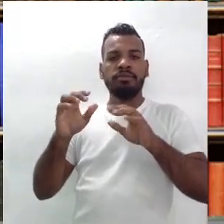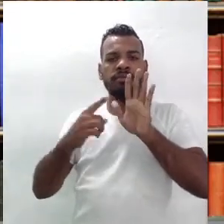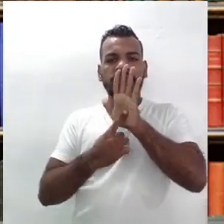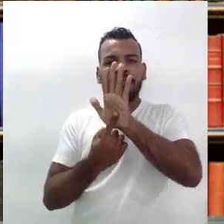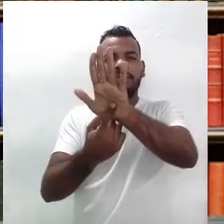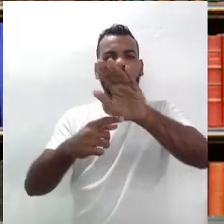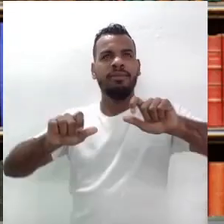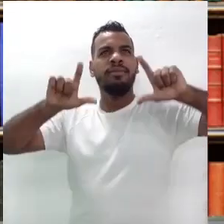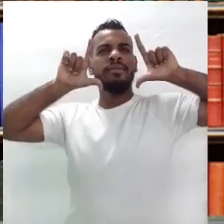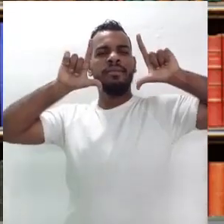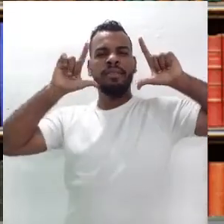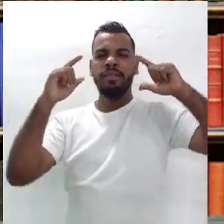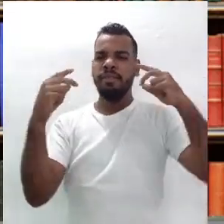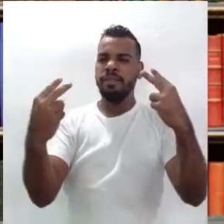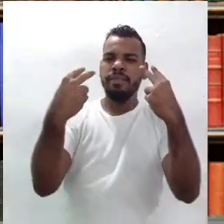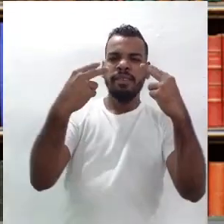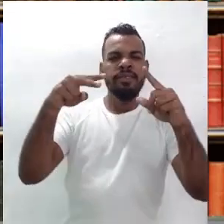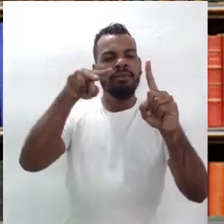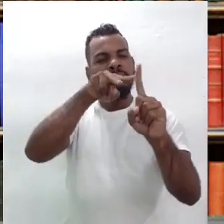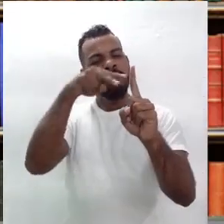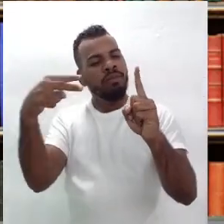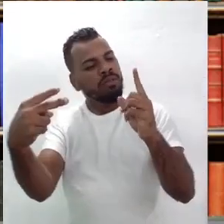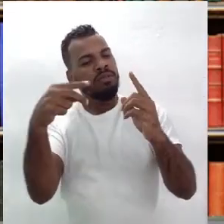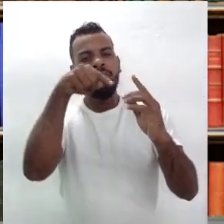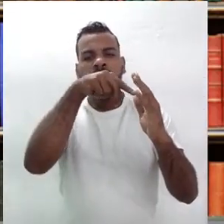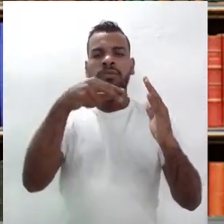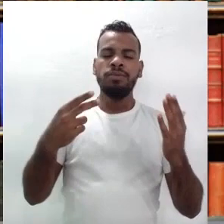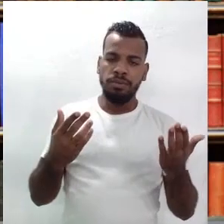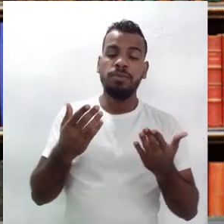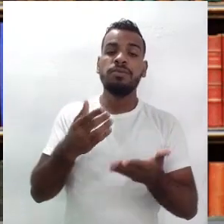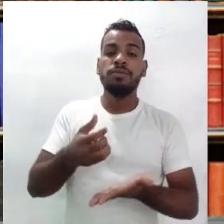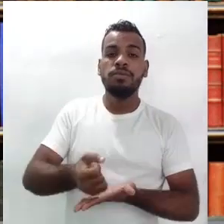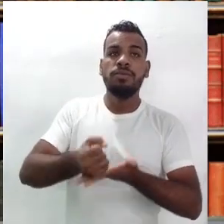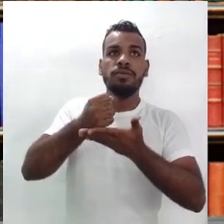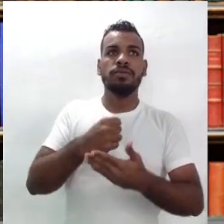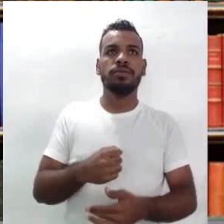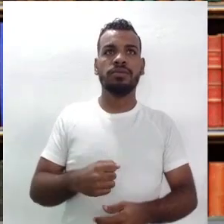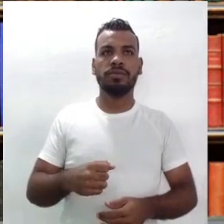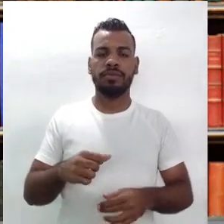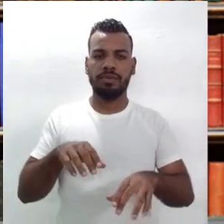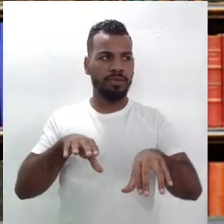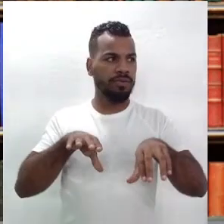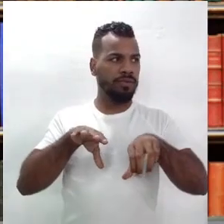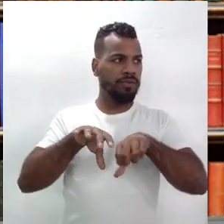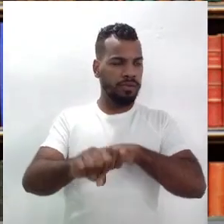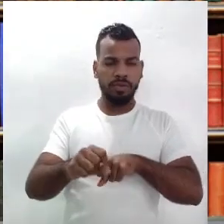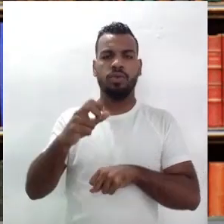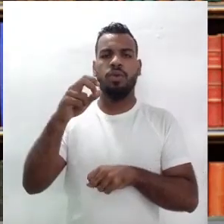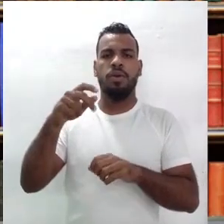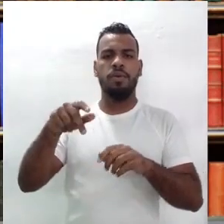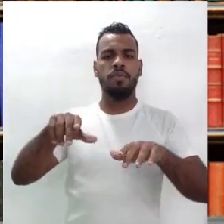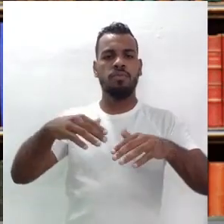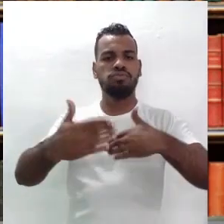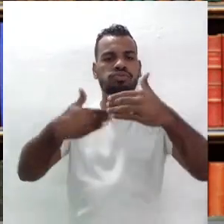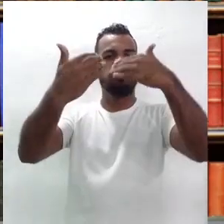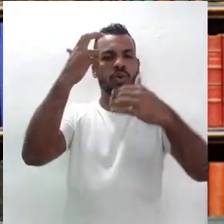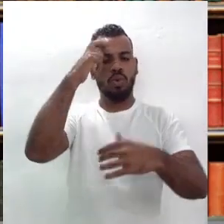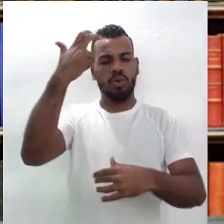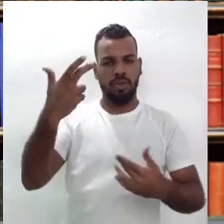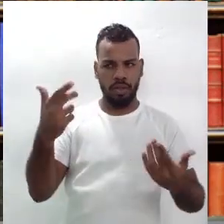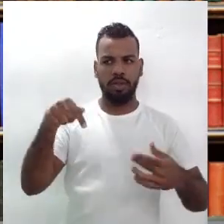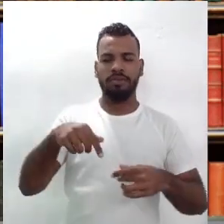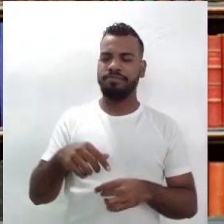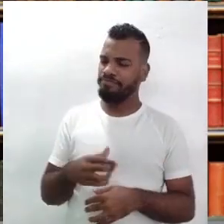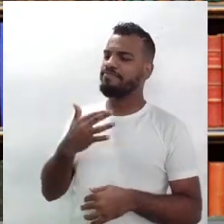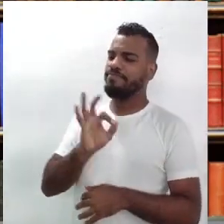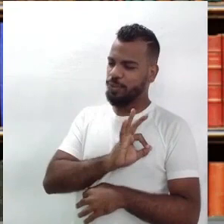emblema de algo que contribui para a formação cultural nordestina. Bela metáfora, não é?